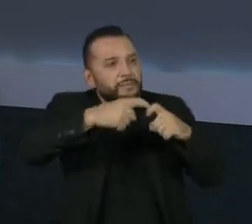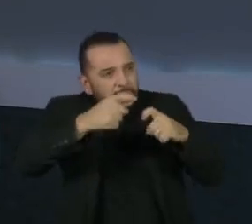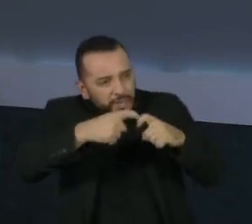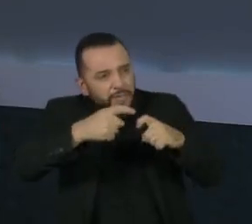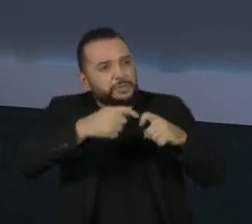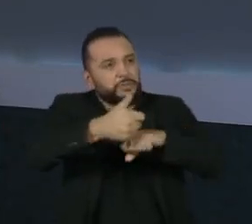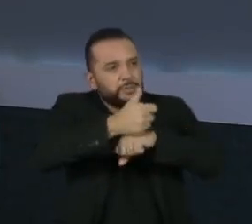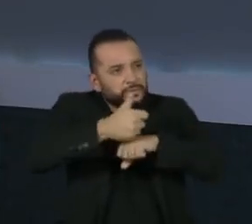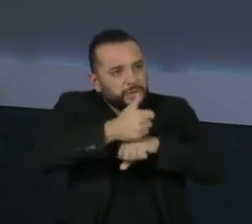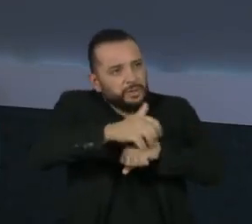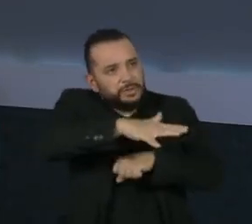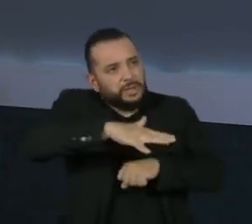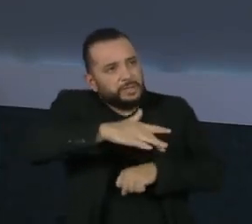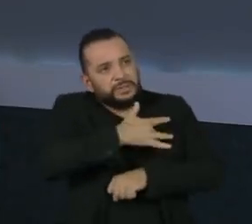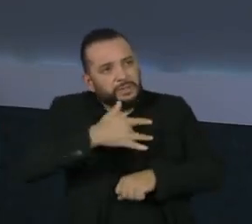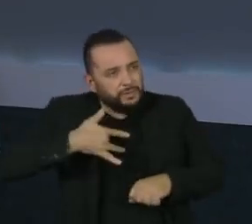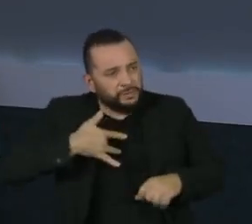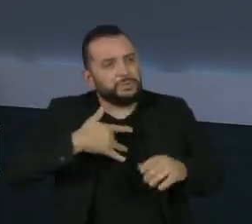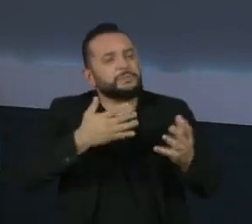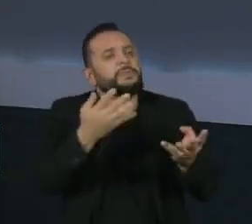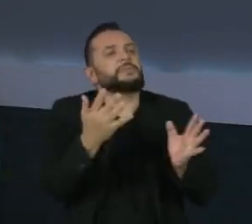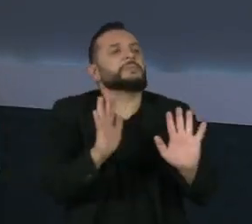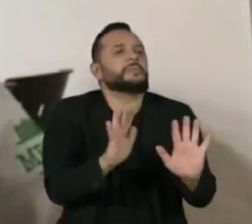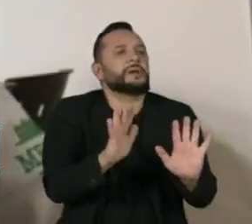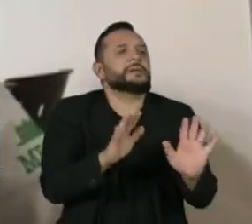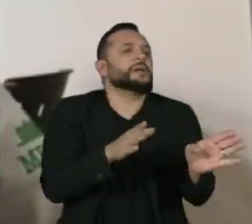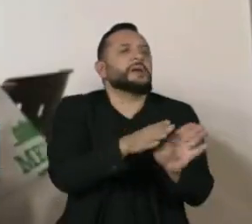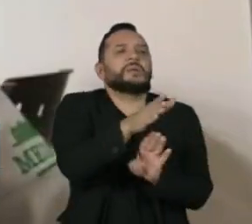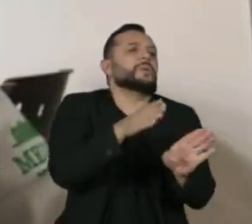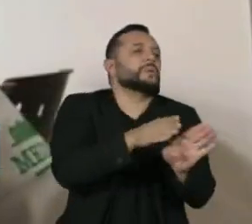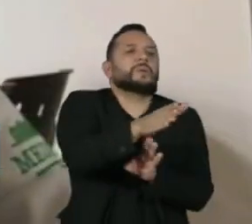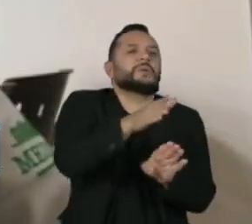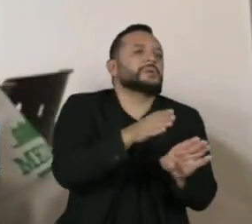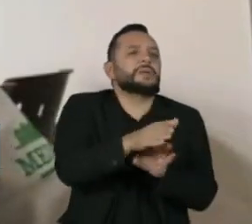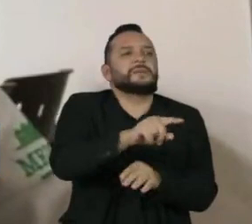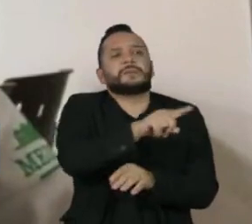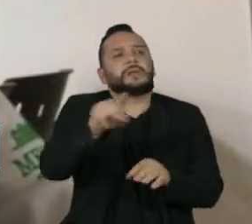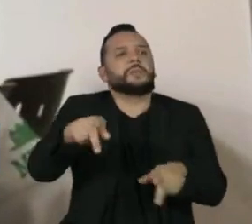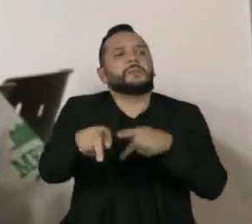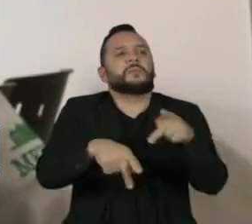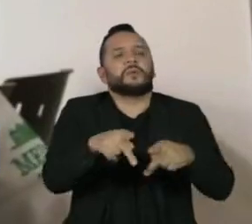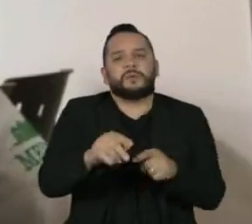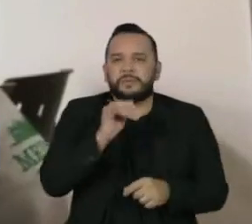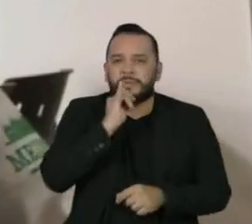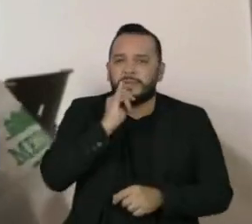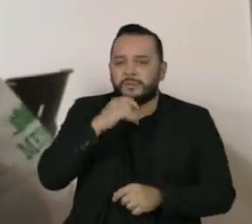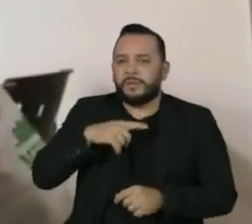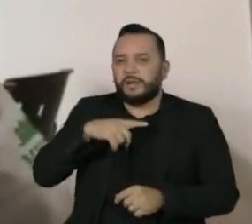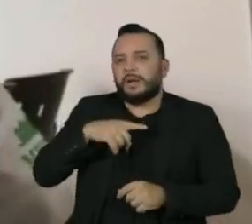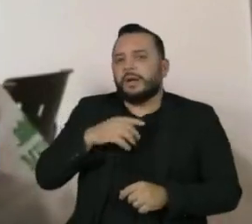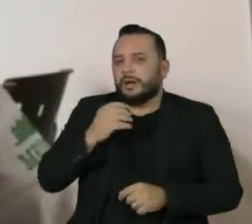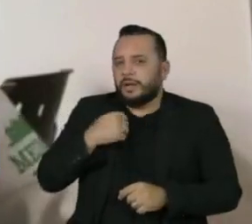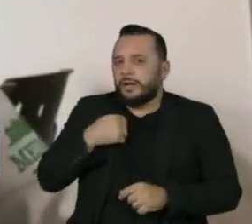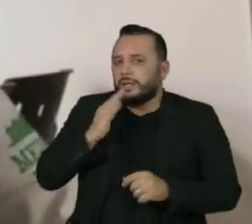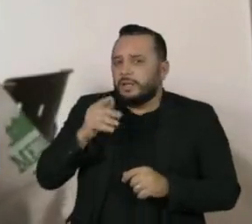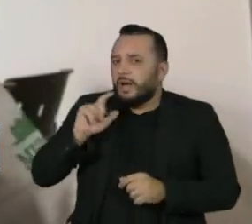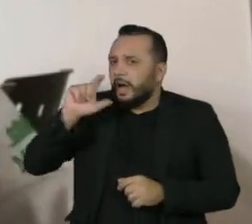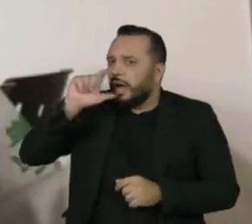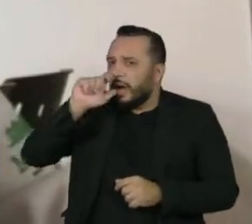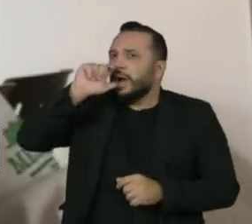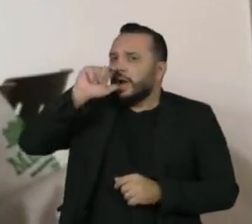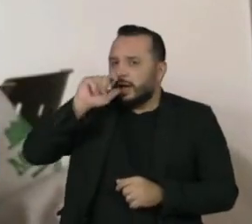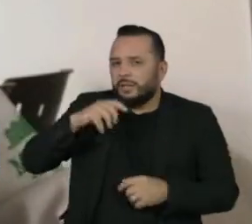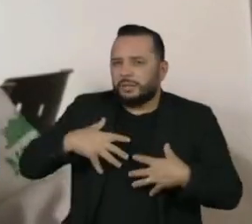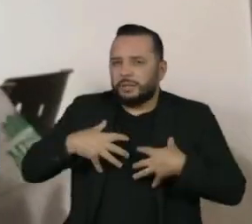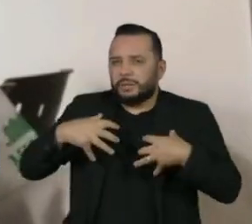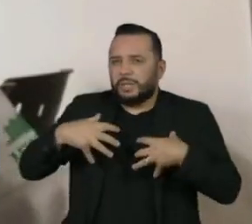por um médico, mas de maneira geral, quais são as recomendações? Na asma alérgica, a gente sempre recomenda, nós